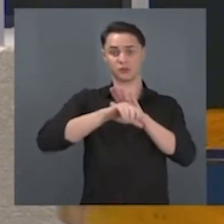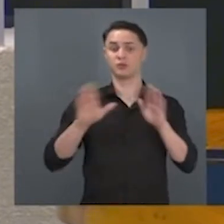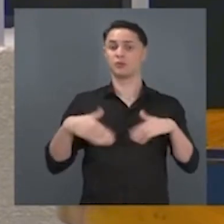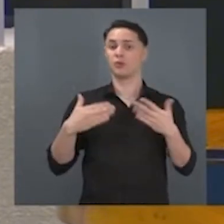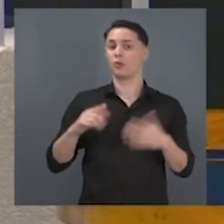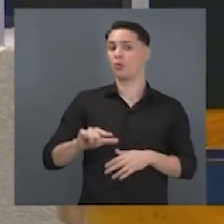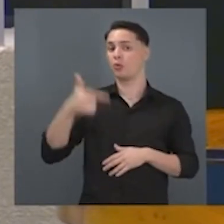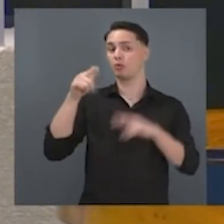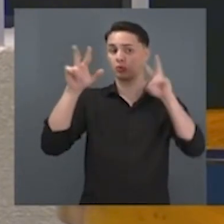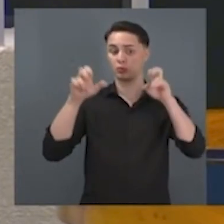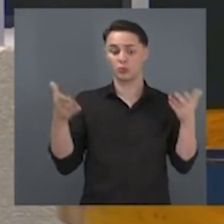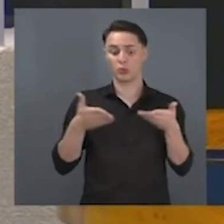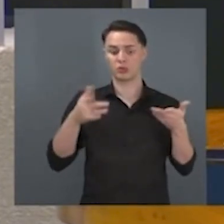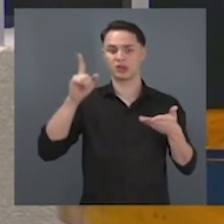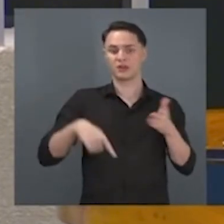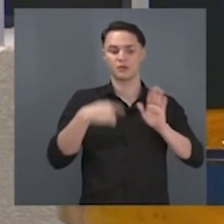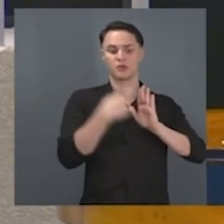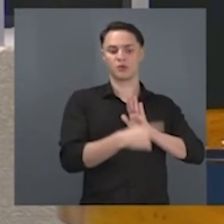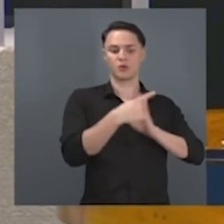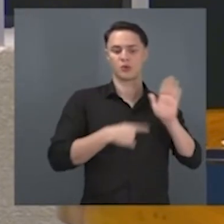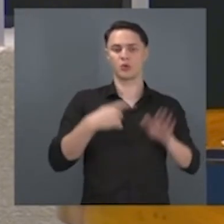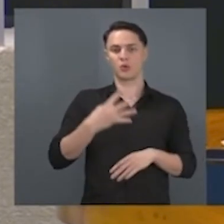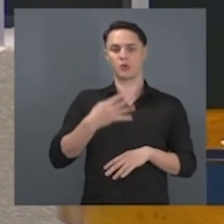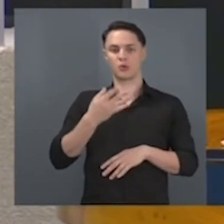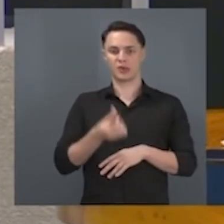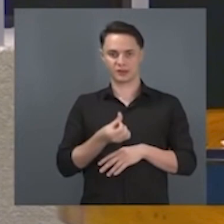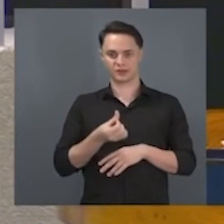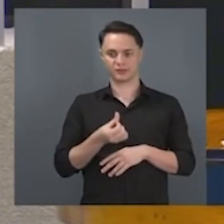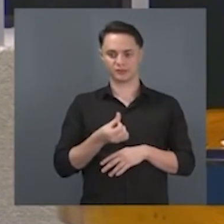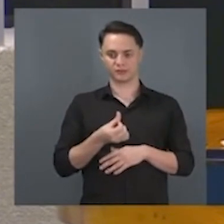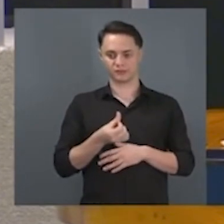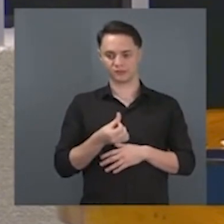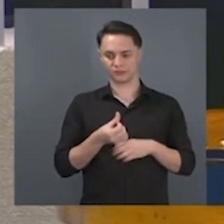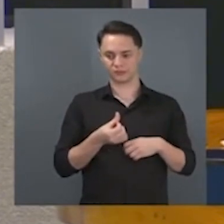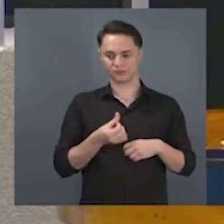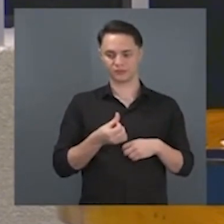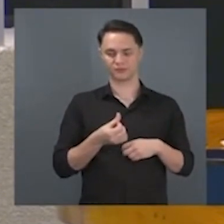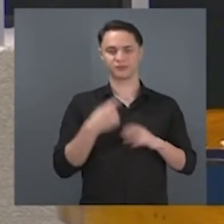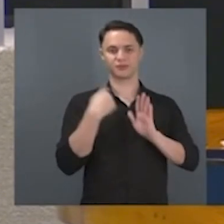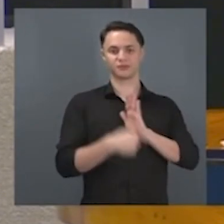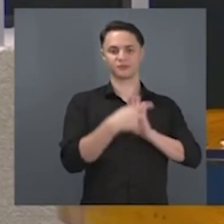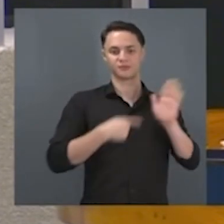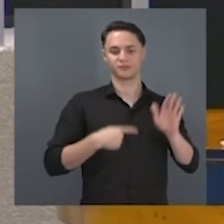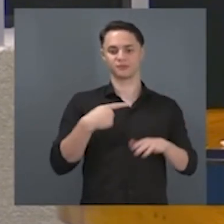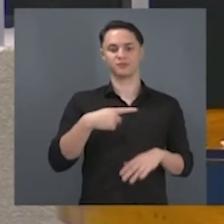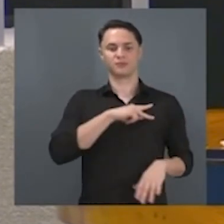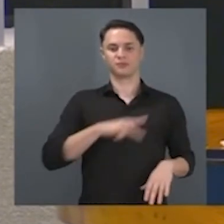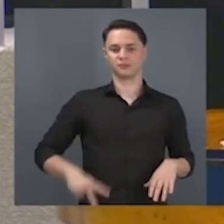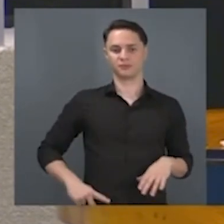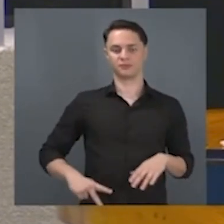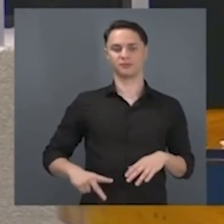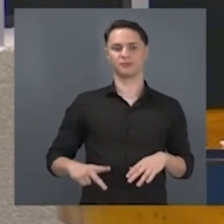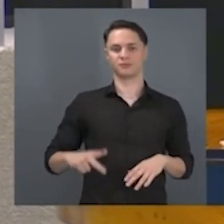hoje, é o veto 46. Um veto ainda feito pelo presidente Bolsonaro